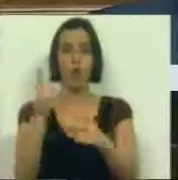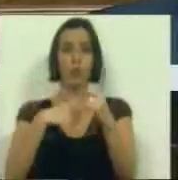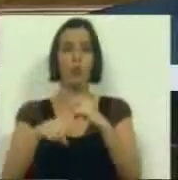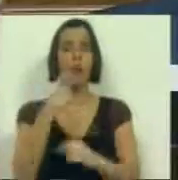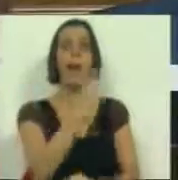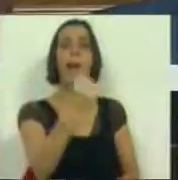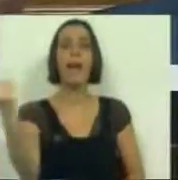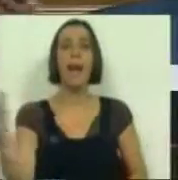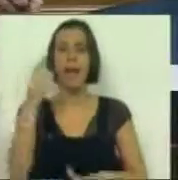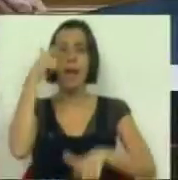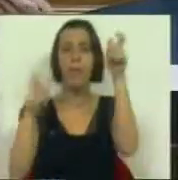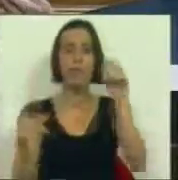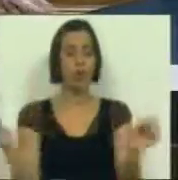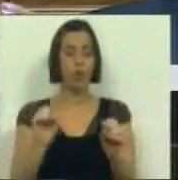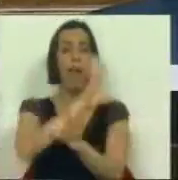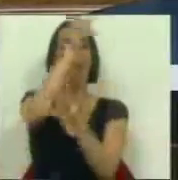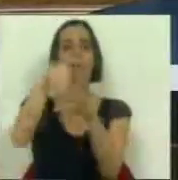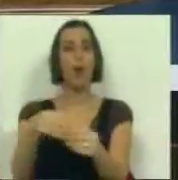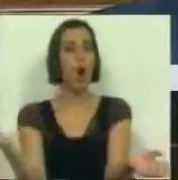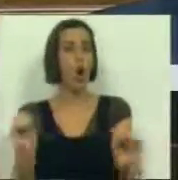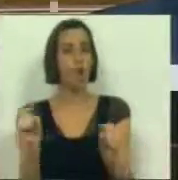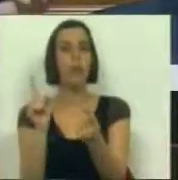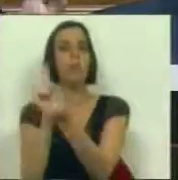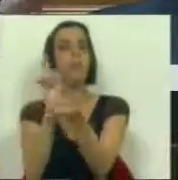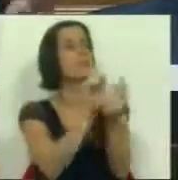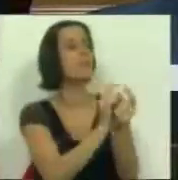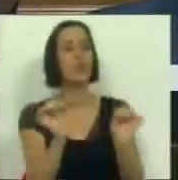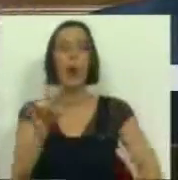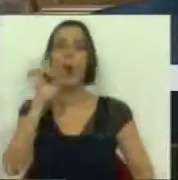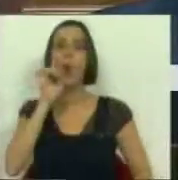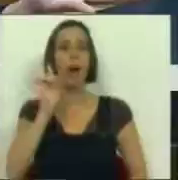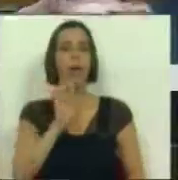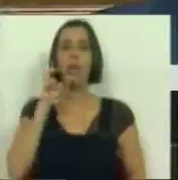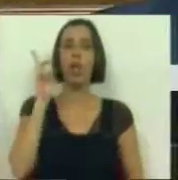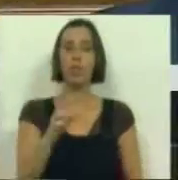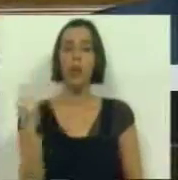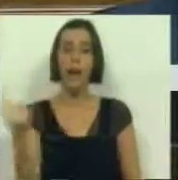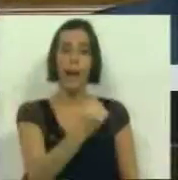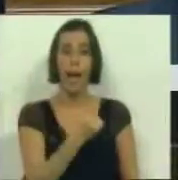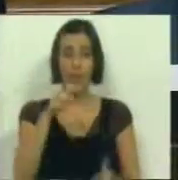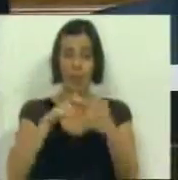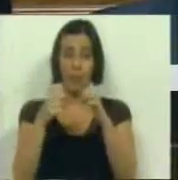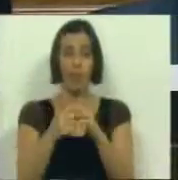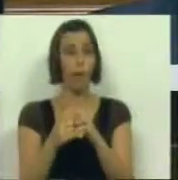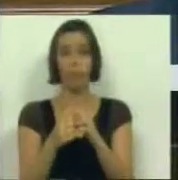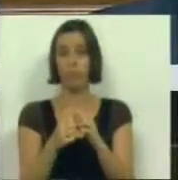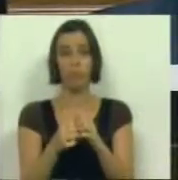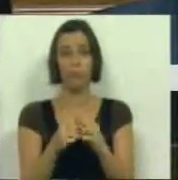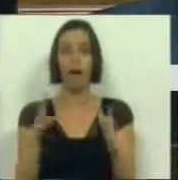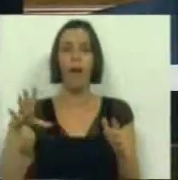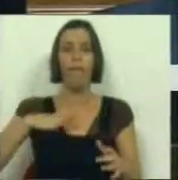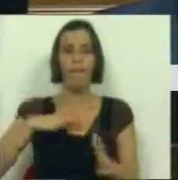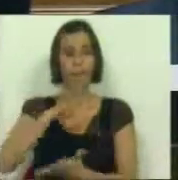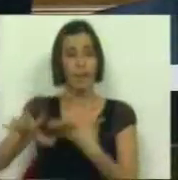voz de cada uma das pessoas envolvidas, não ouviu, não garante resposta para cada um dos seus problemas, e tão